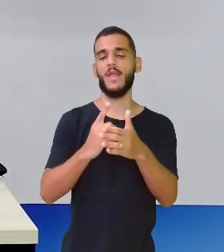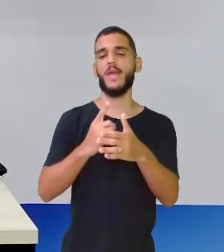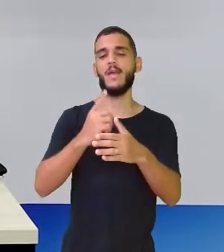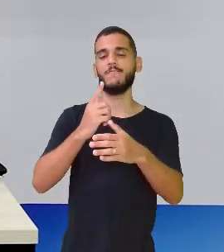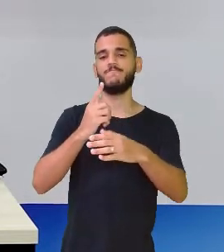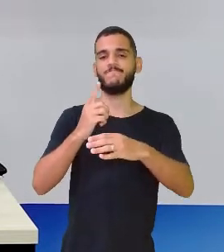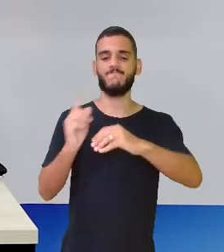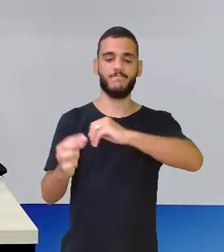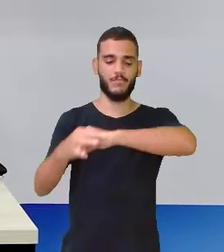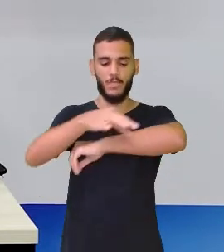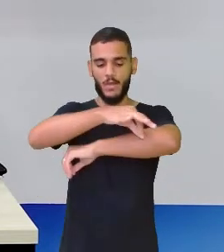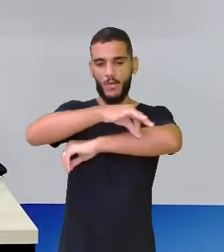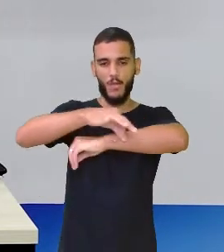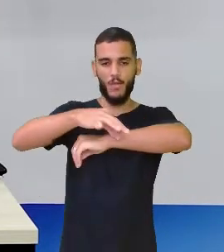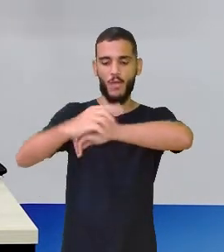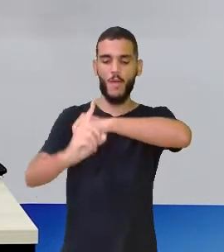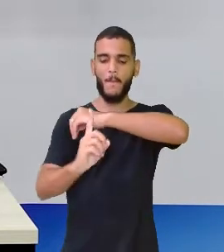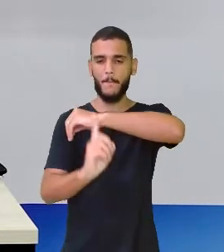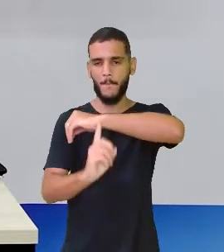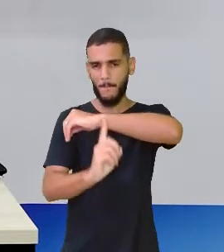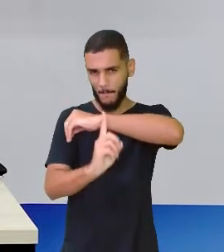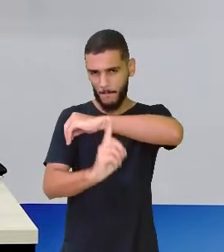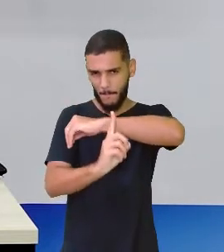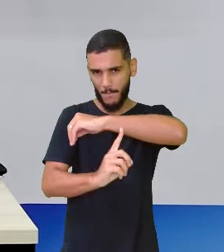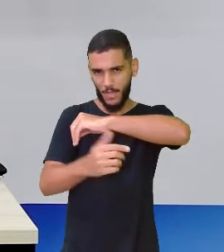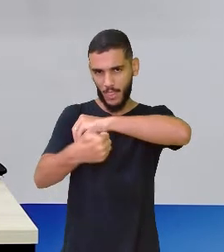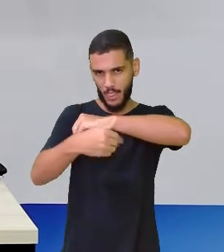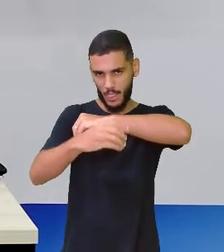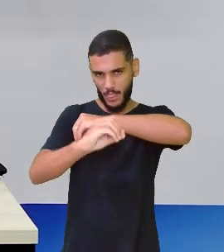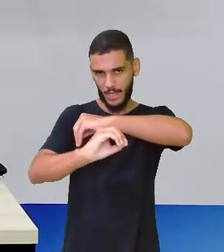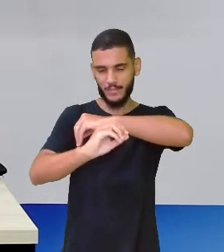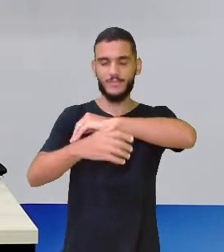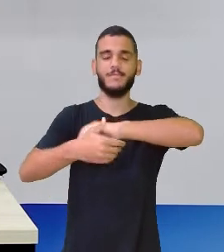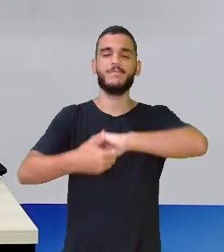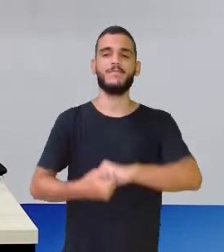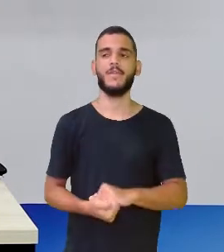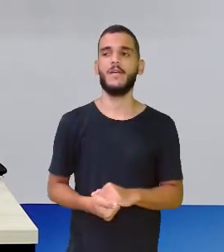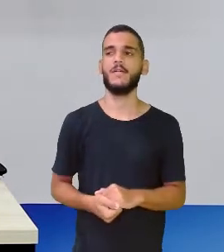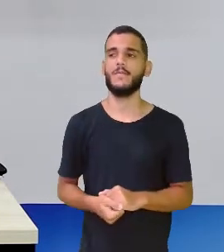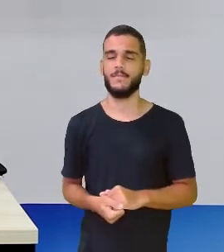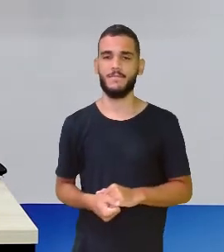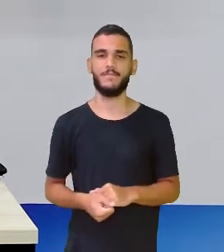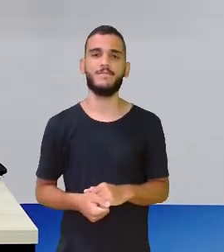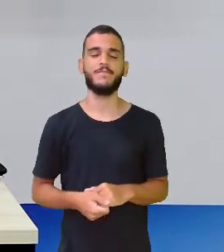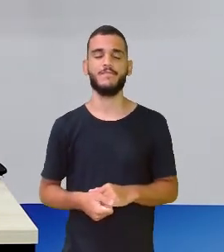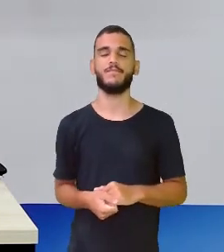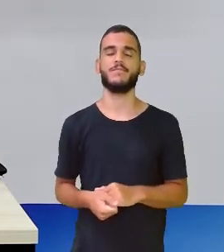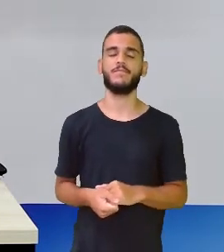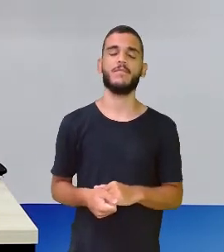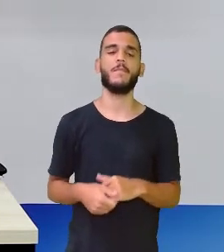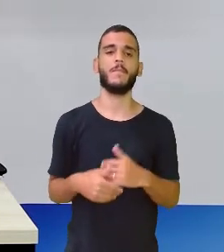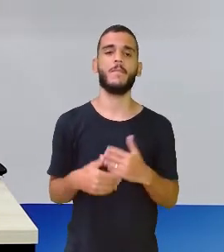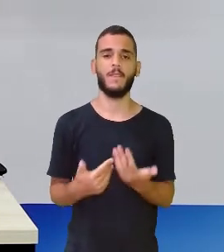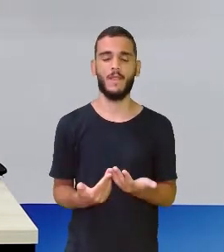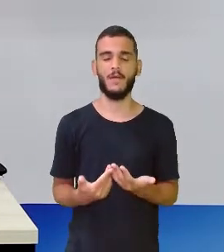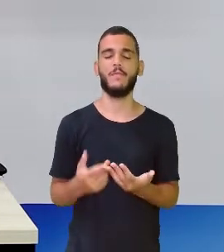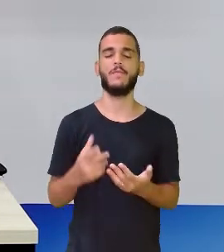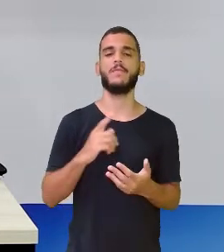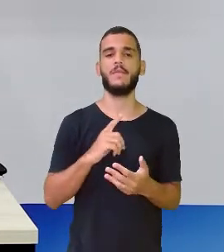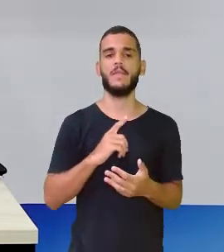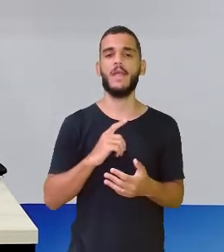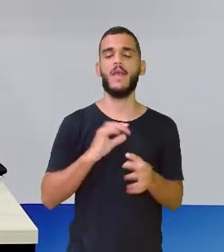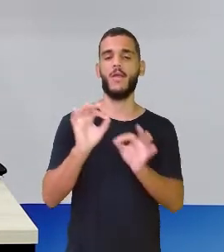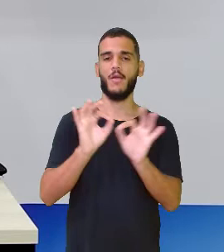régua, que ela é medida em centímetro, cada tracinho desse vale um milésimo. Uma parte